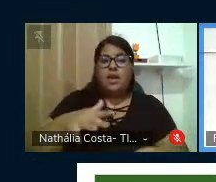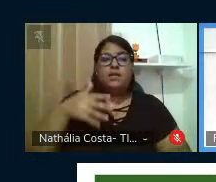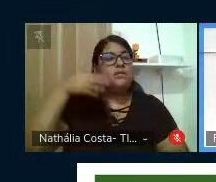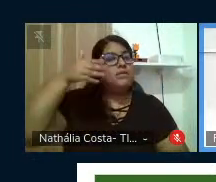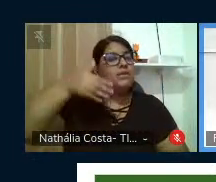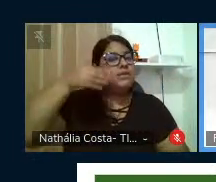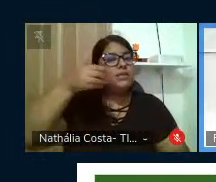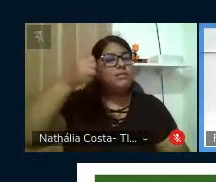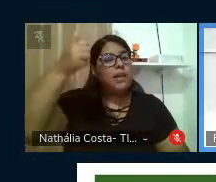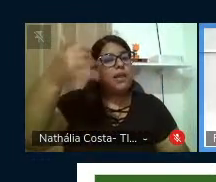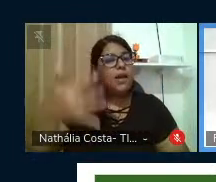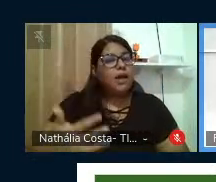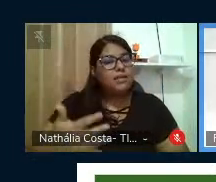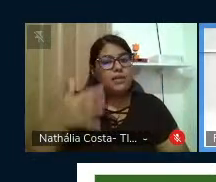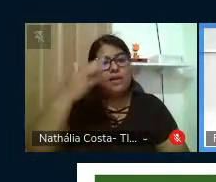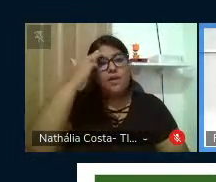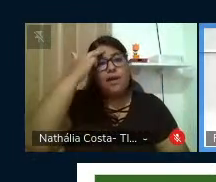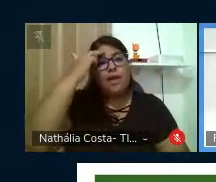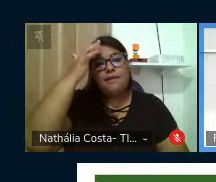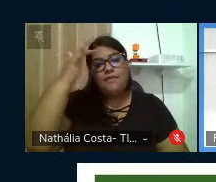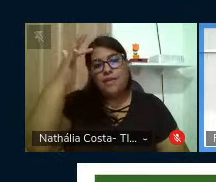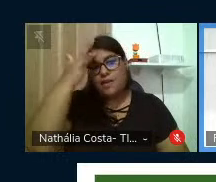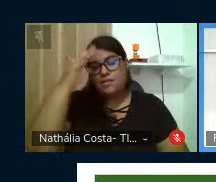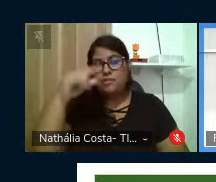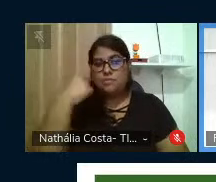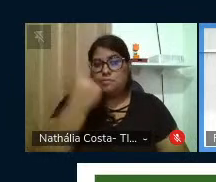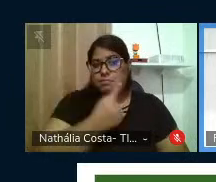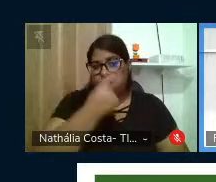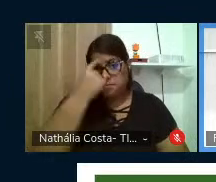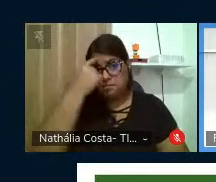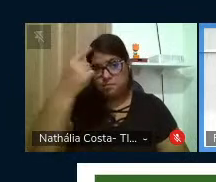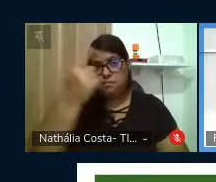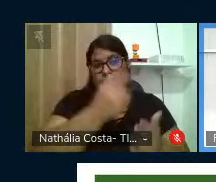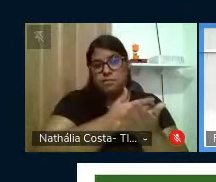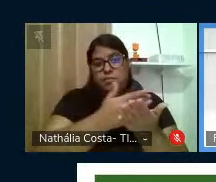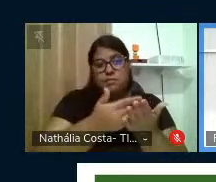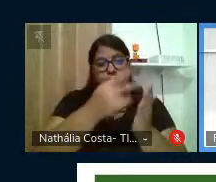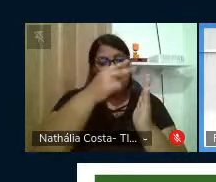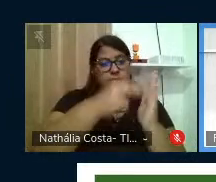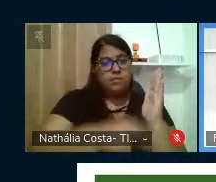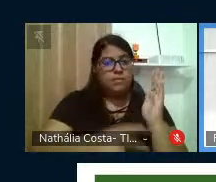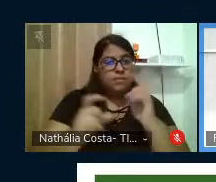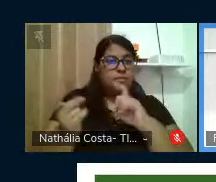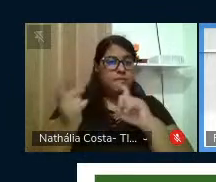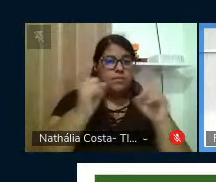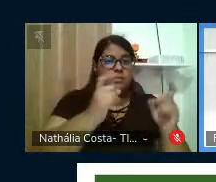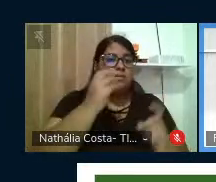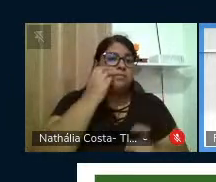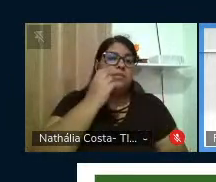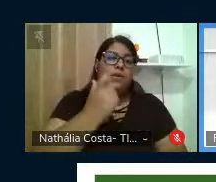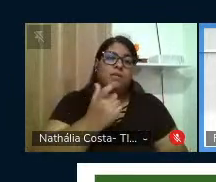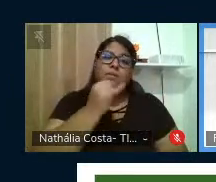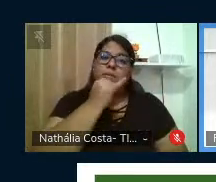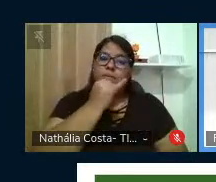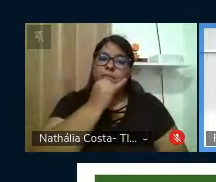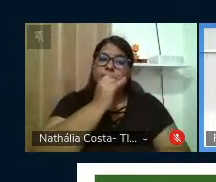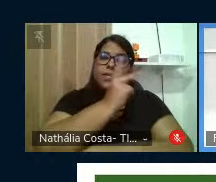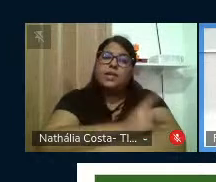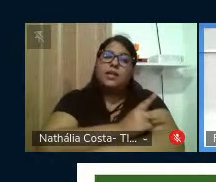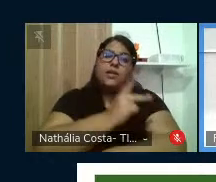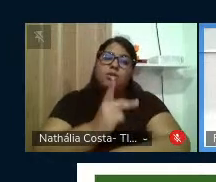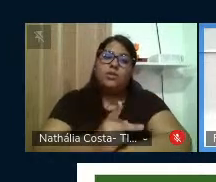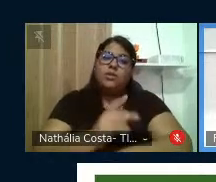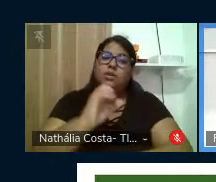de escuta e de reflexão, onde a gente pensou a partir da leitura e discussão da obra de Paulo Freire, como por exemplo a Pedagogia do